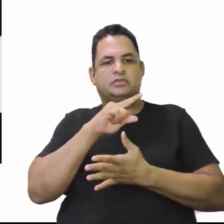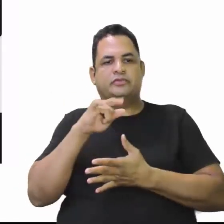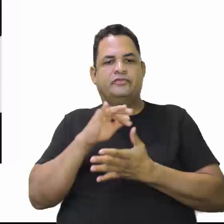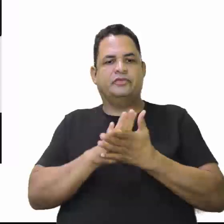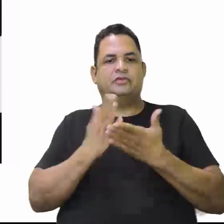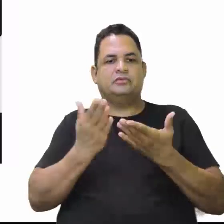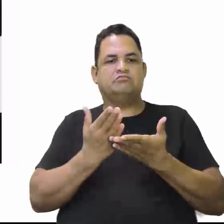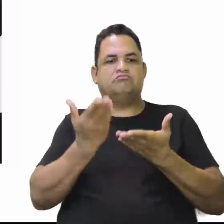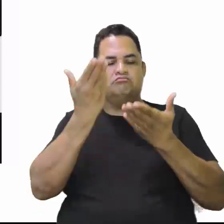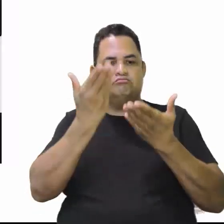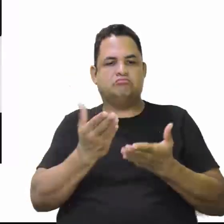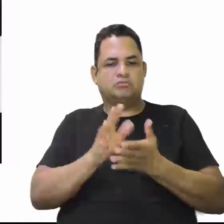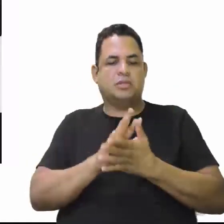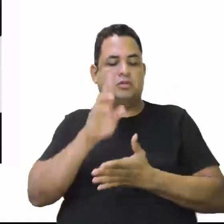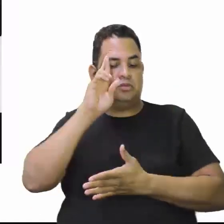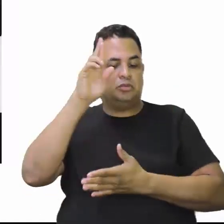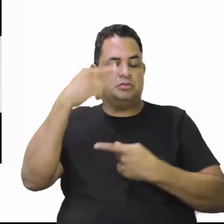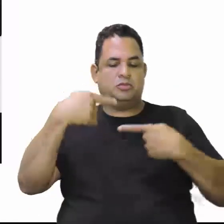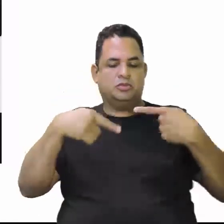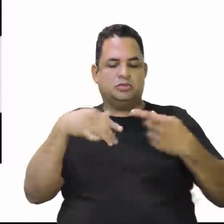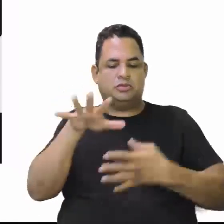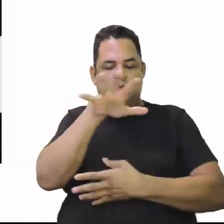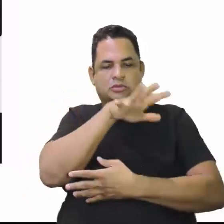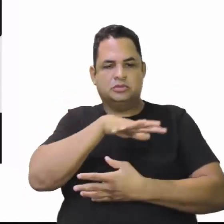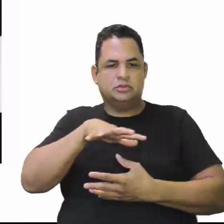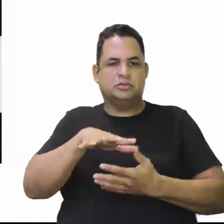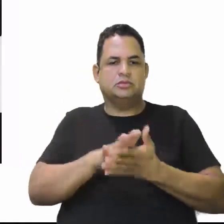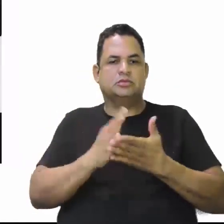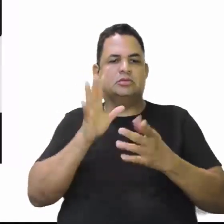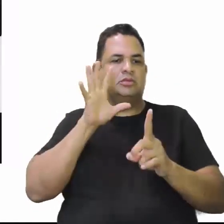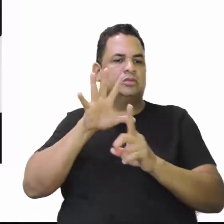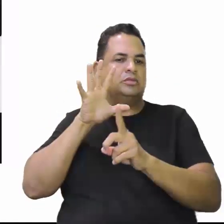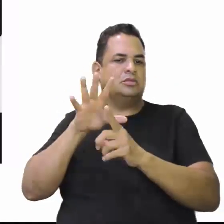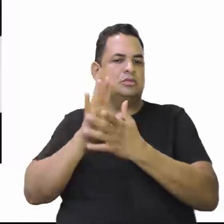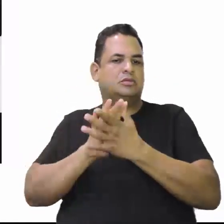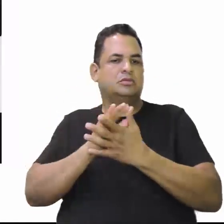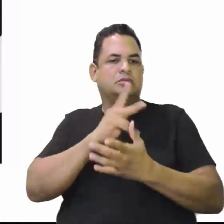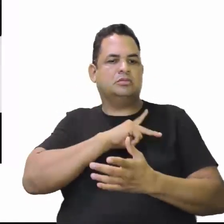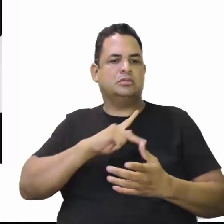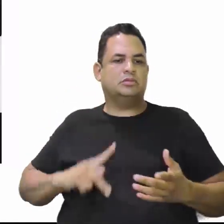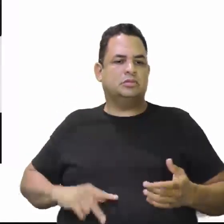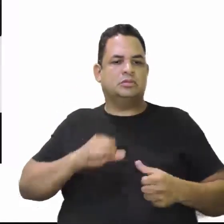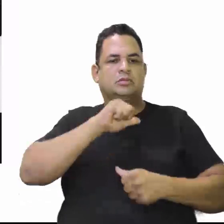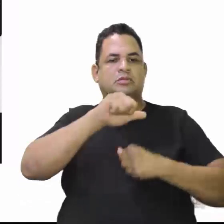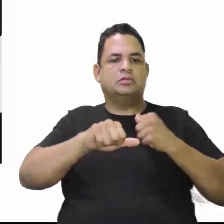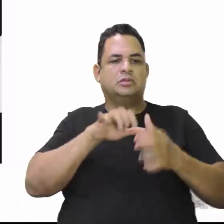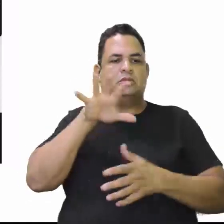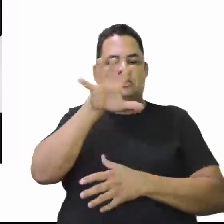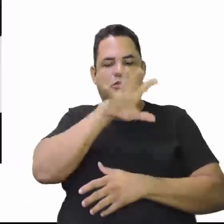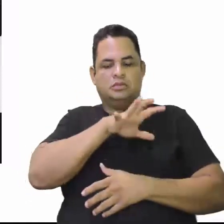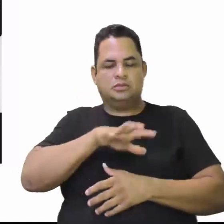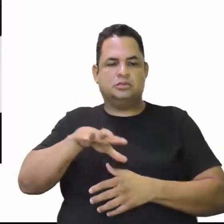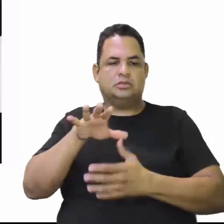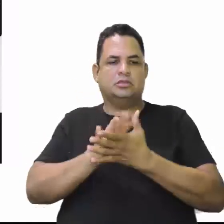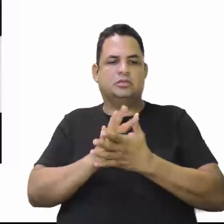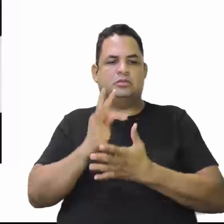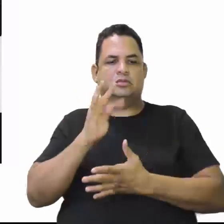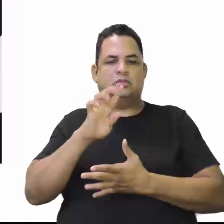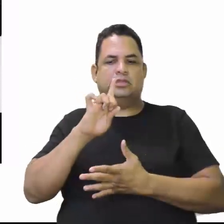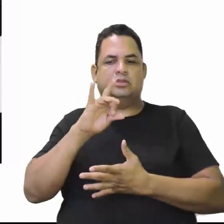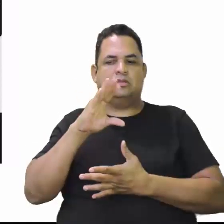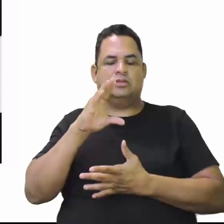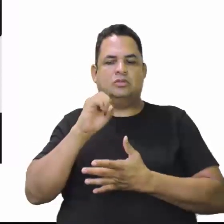líder político aqui dessa região. De modo a influenciar o presidente e transformar a região num território. Então, a Luísio